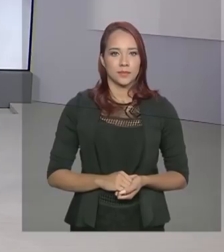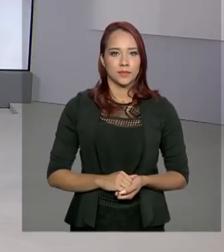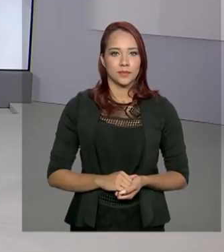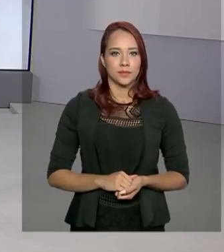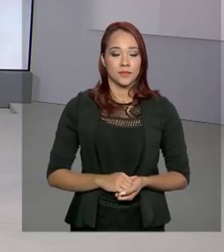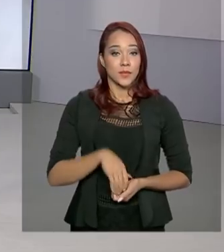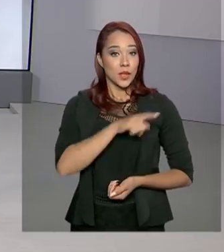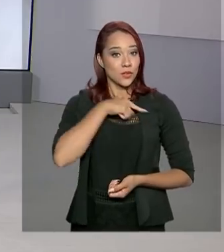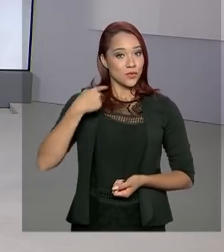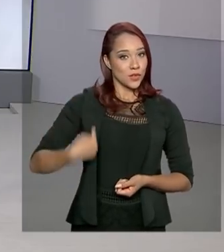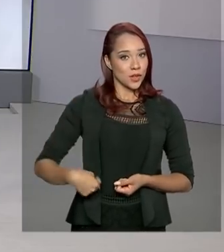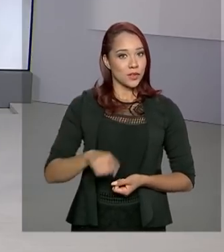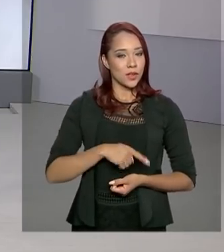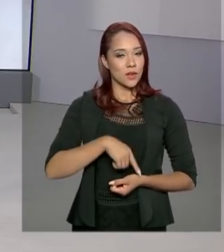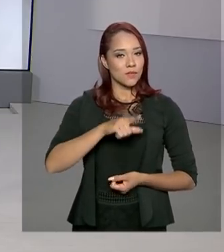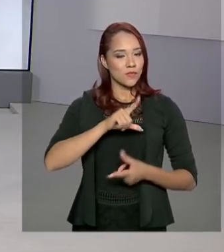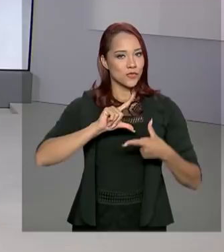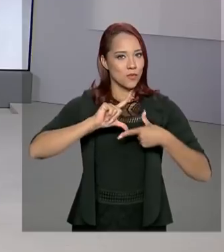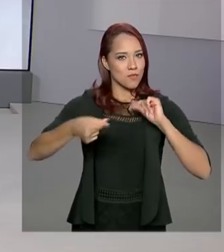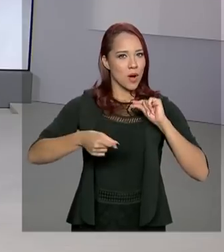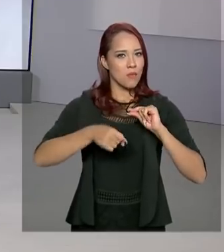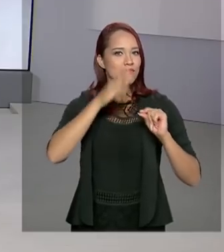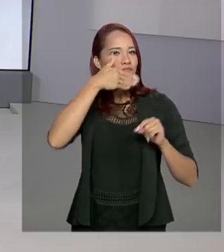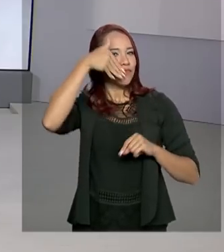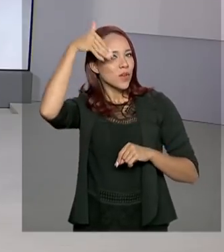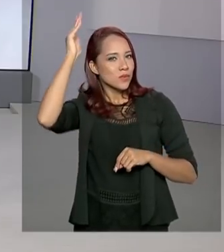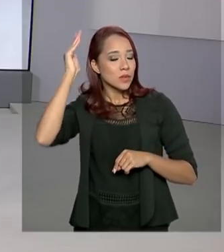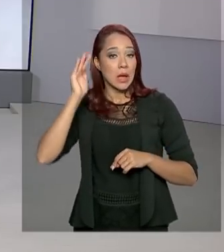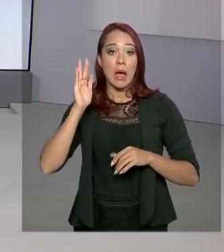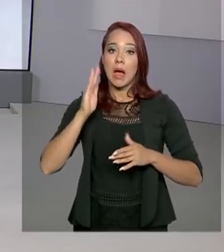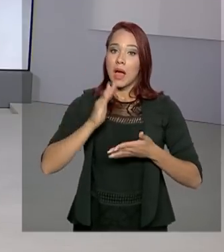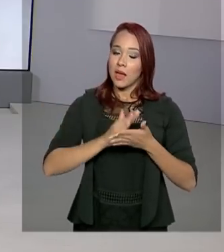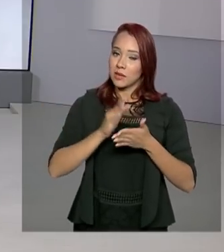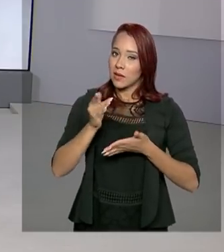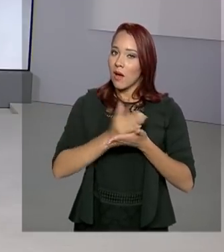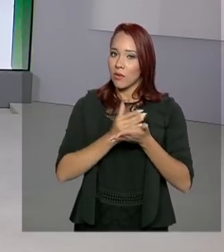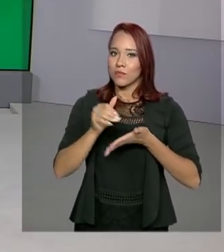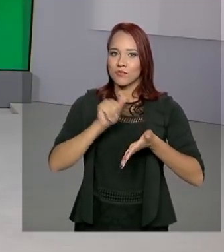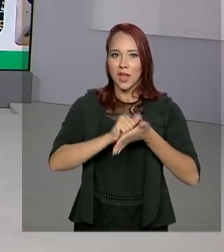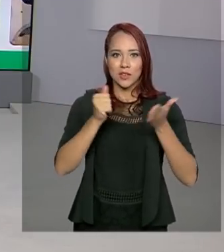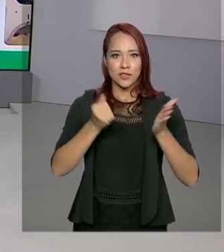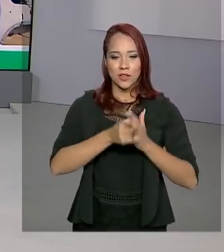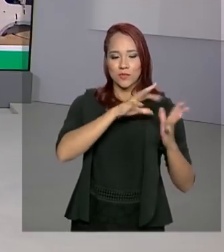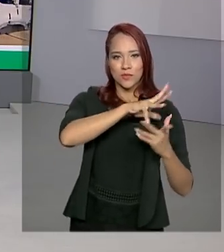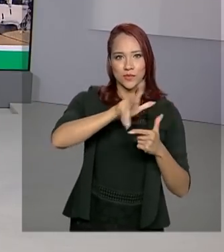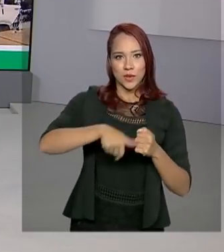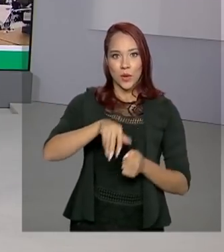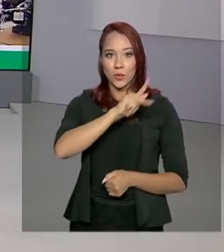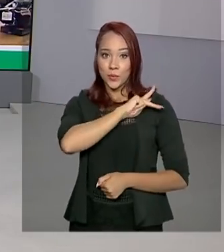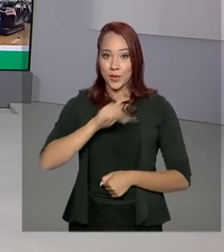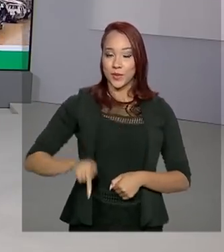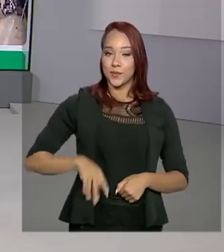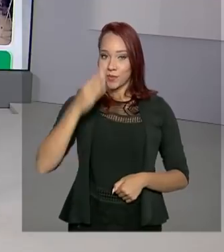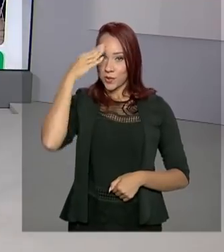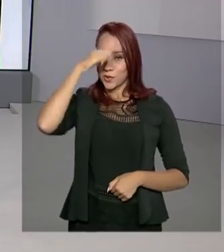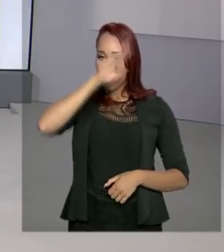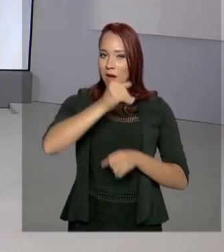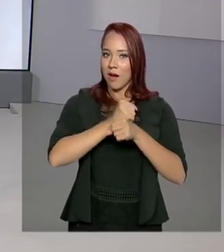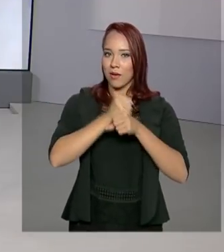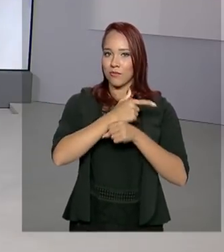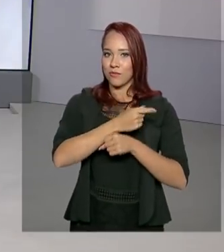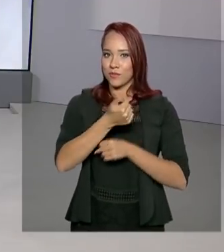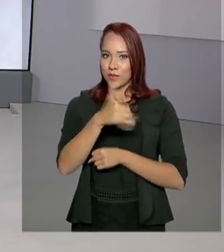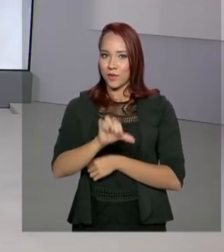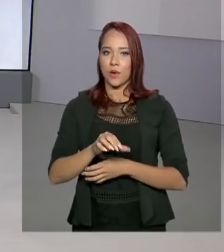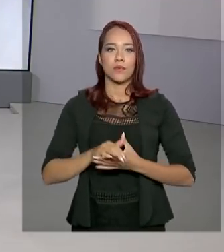China, Japão, Arábia Saudita. Essas foram algumas das agendas internacionais do presidente Jair Bolsonaro em 2019.